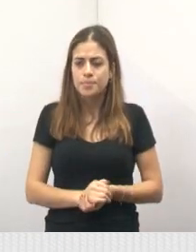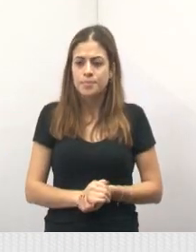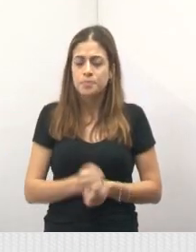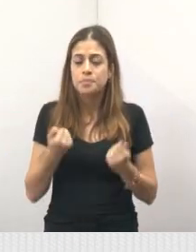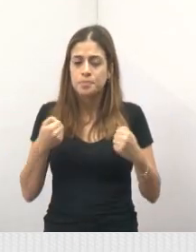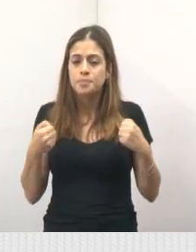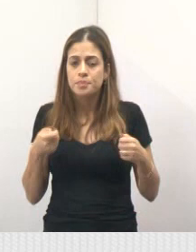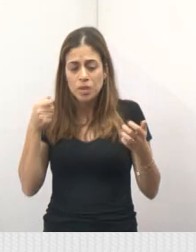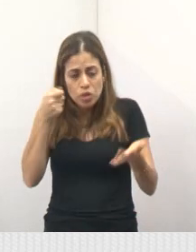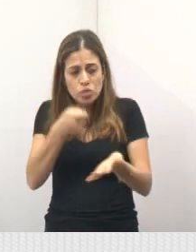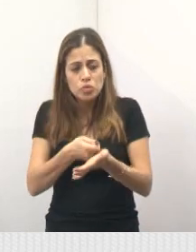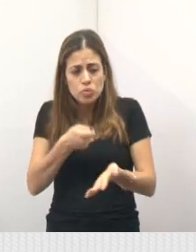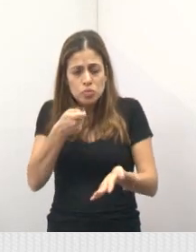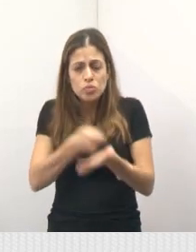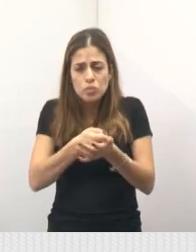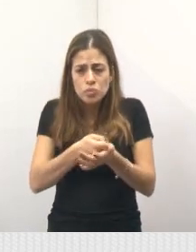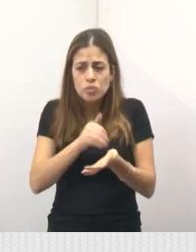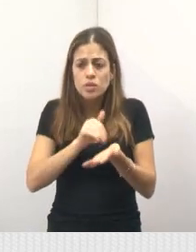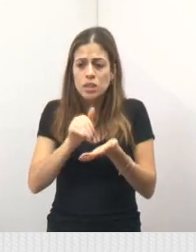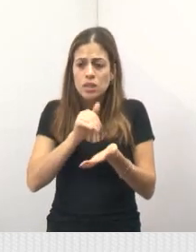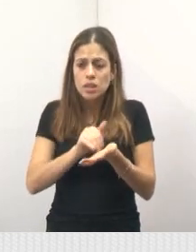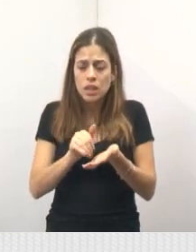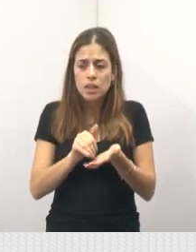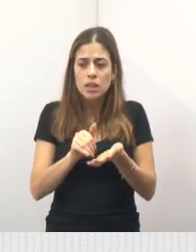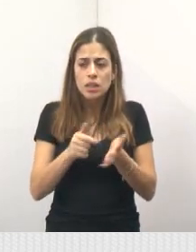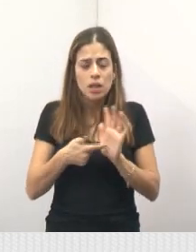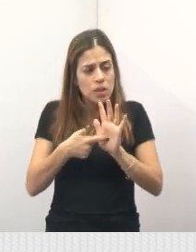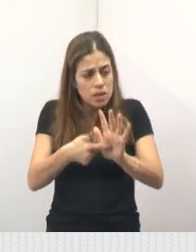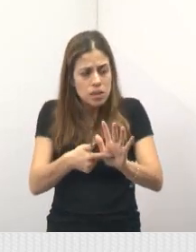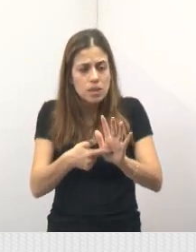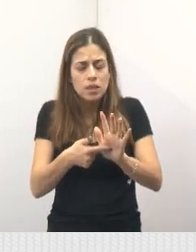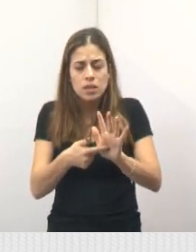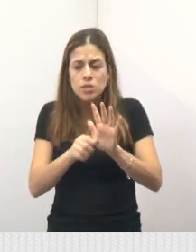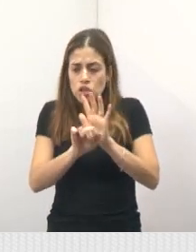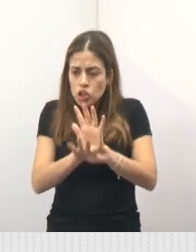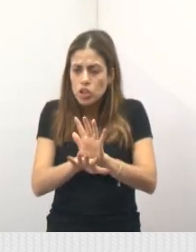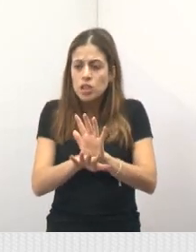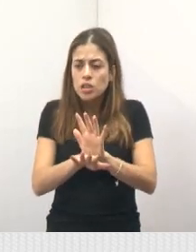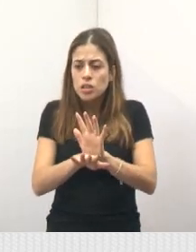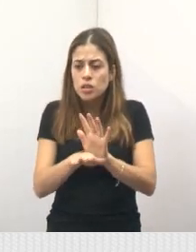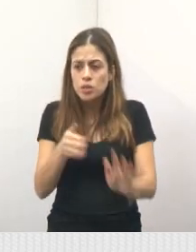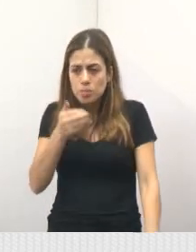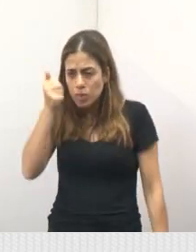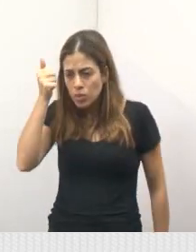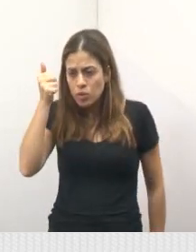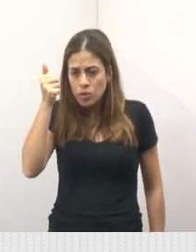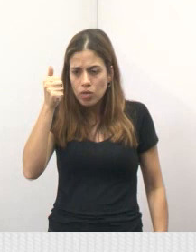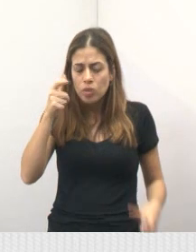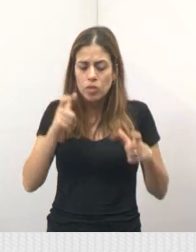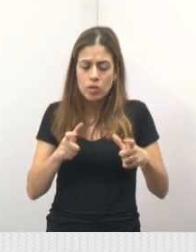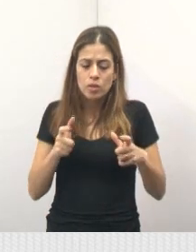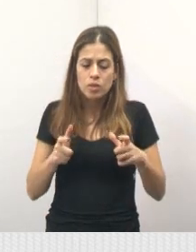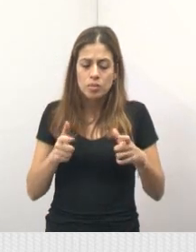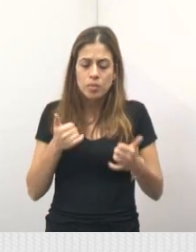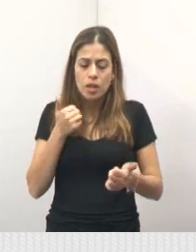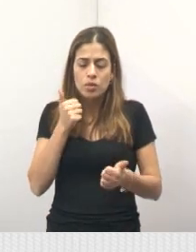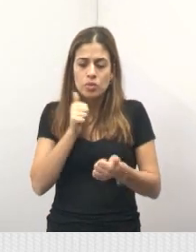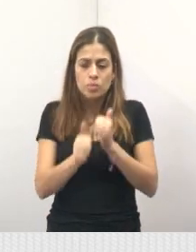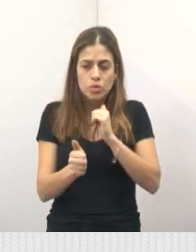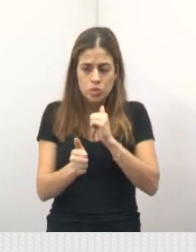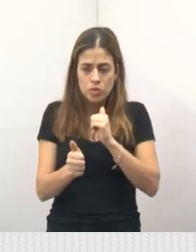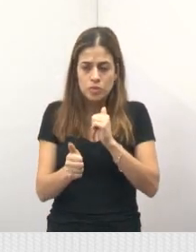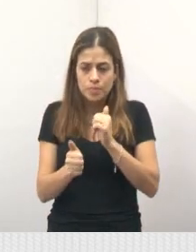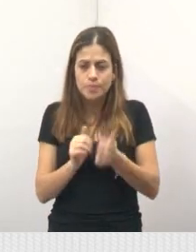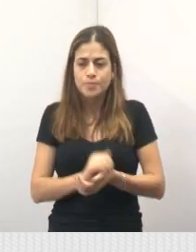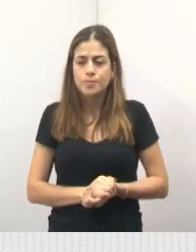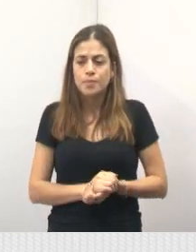junto com a Secretaria, sinalizando, indicando para que a gente possa melhorar o espaço esportivo da cidade, o espaço de lazer. Esses ambientes